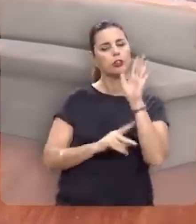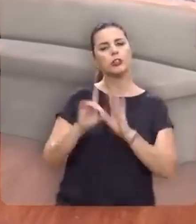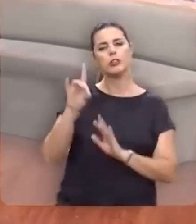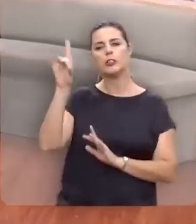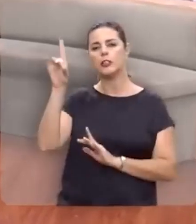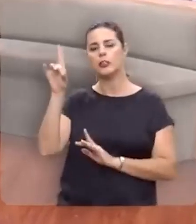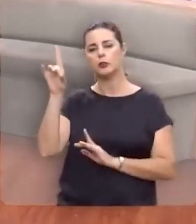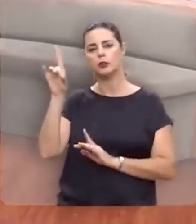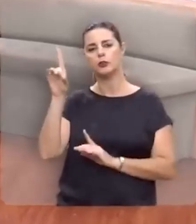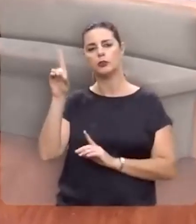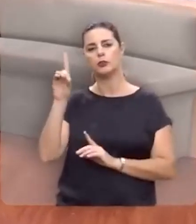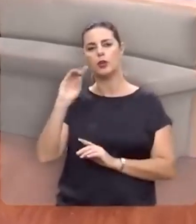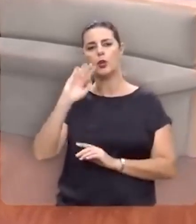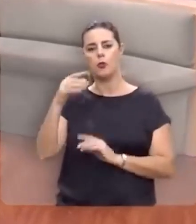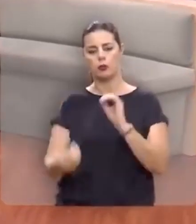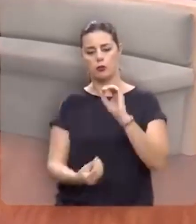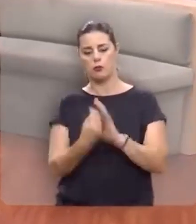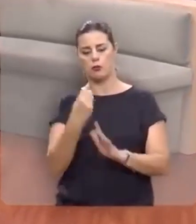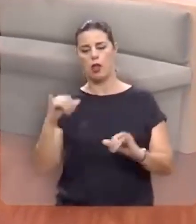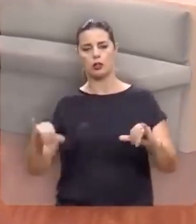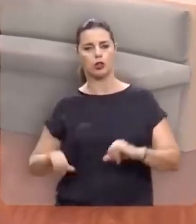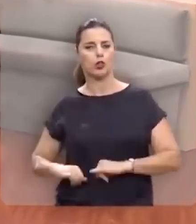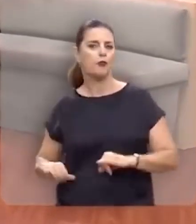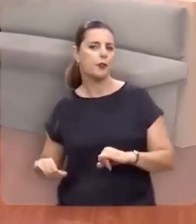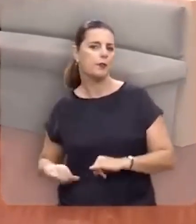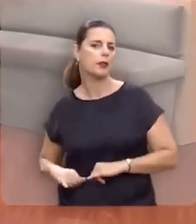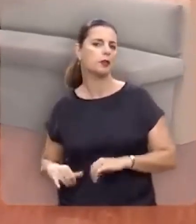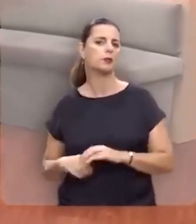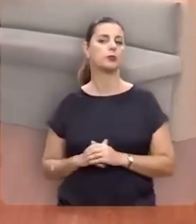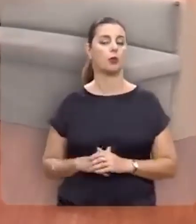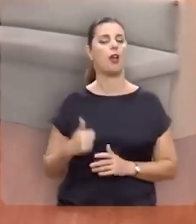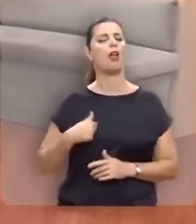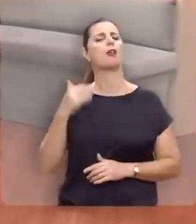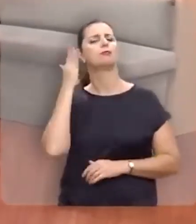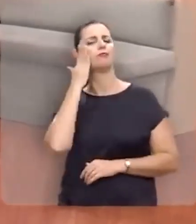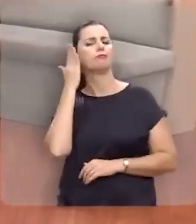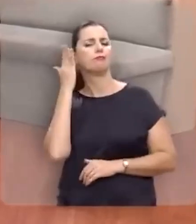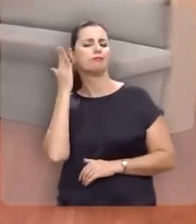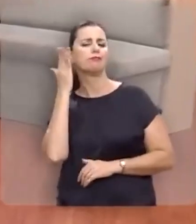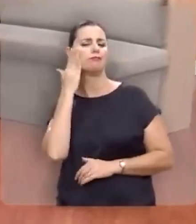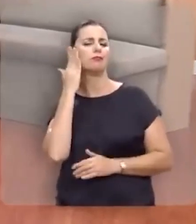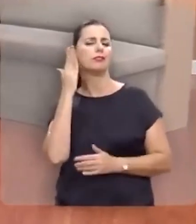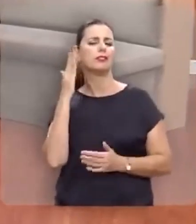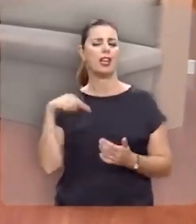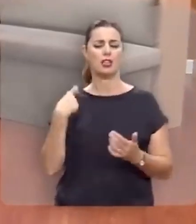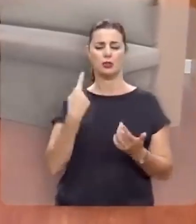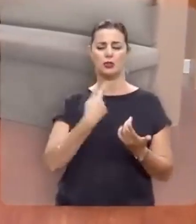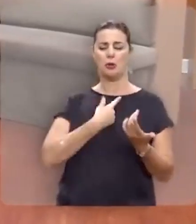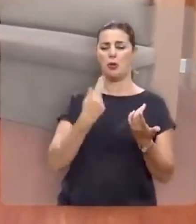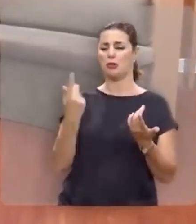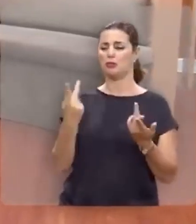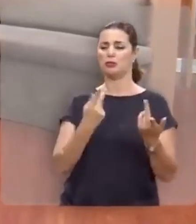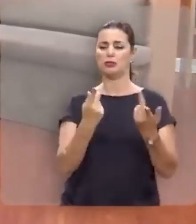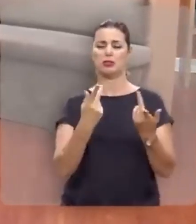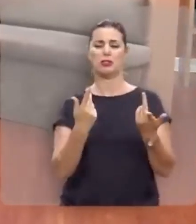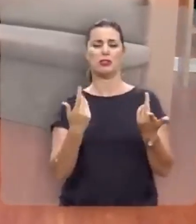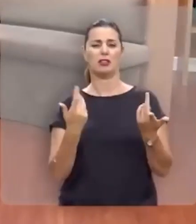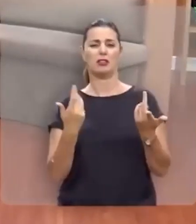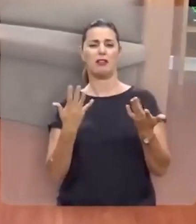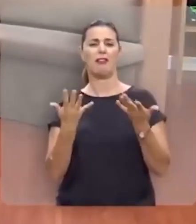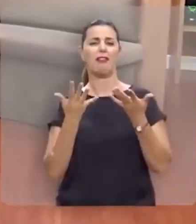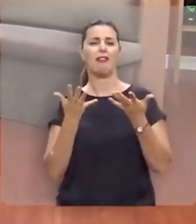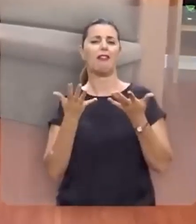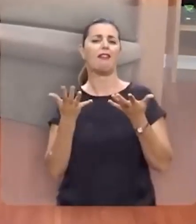Deus no sofrimento. Eu sei que nenhum de nós passa pela